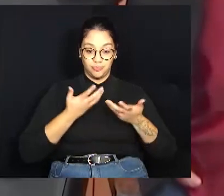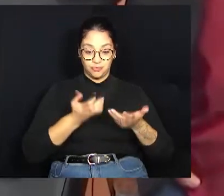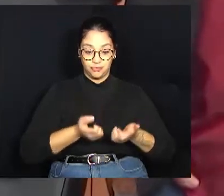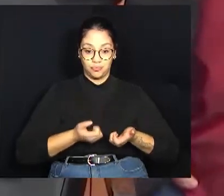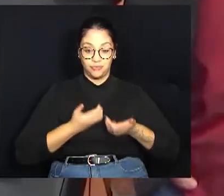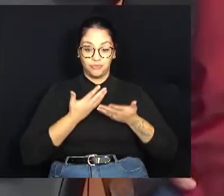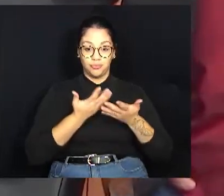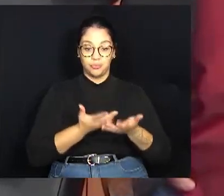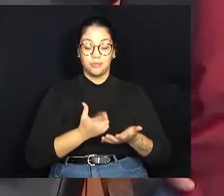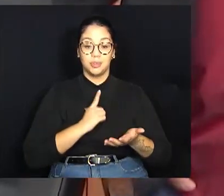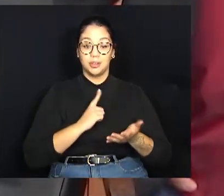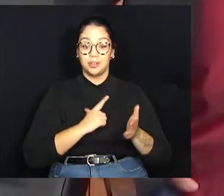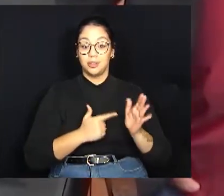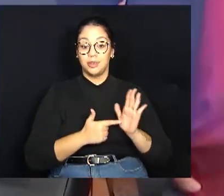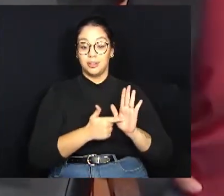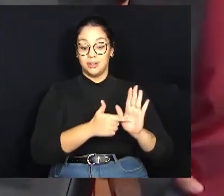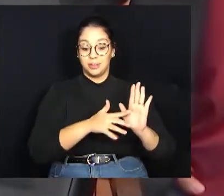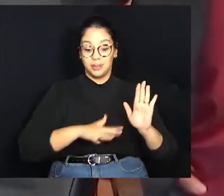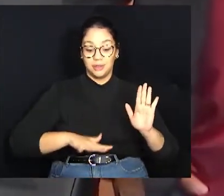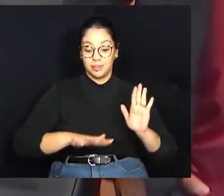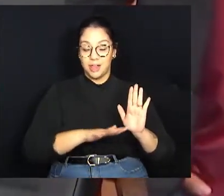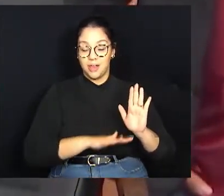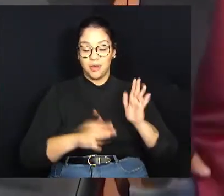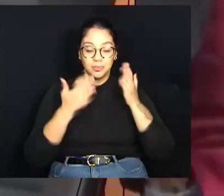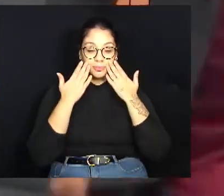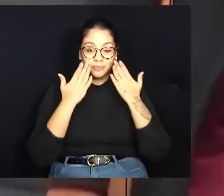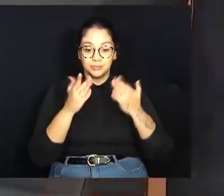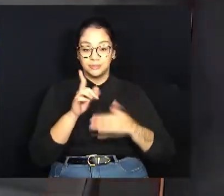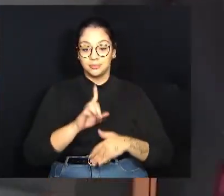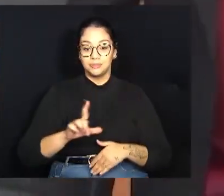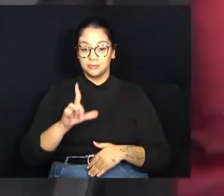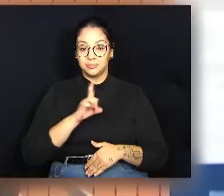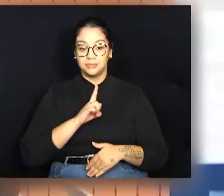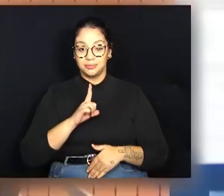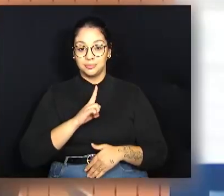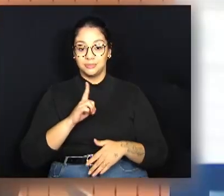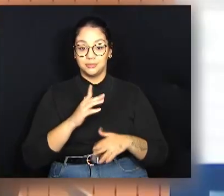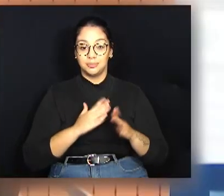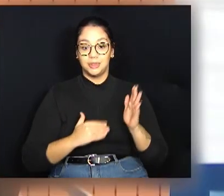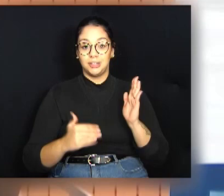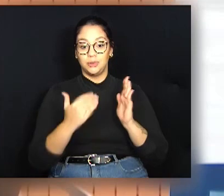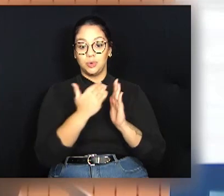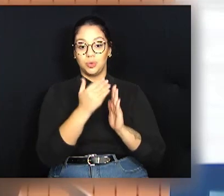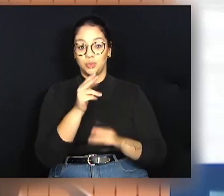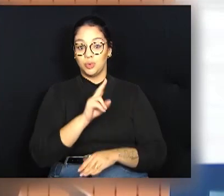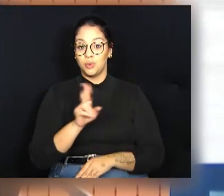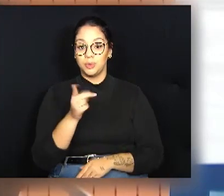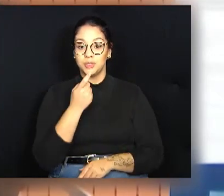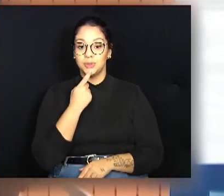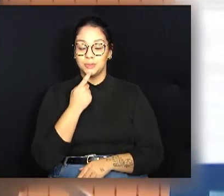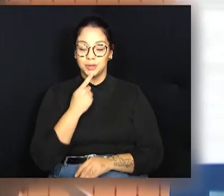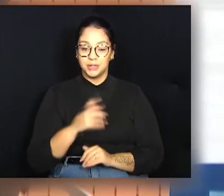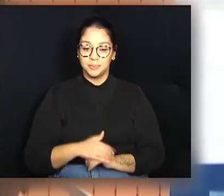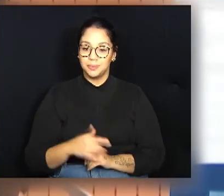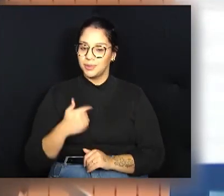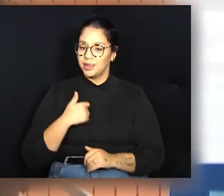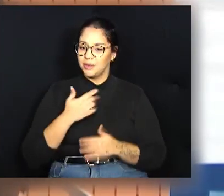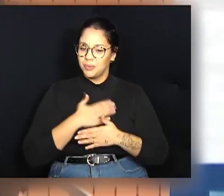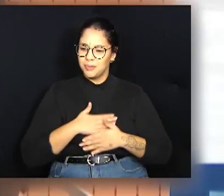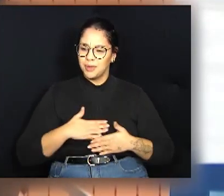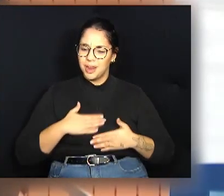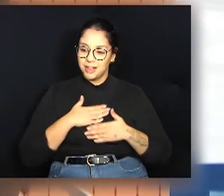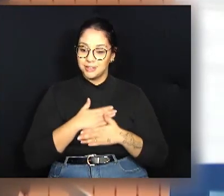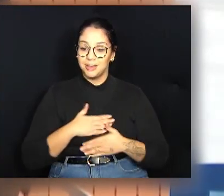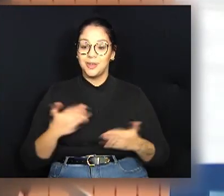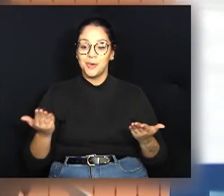que se destacaram no campo da literatura, elevando o nome de Campinas. É um prazer imenso estar